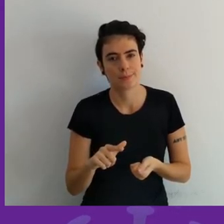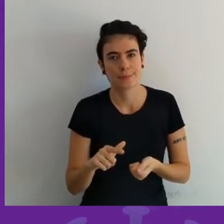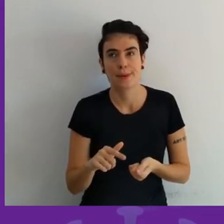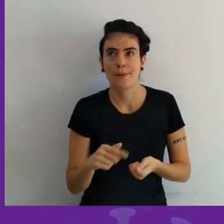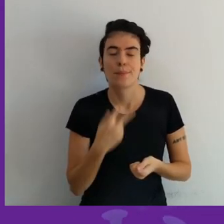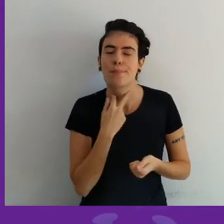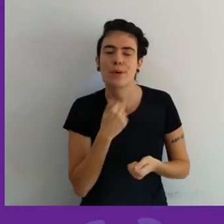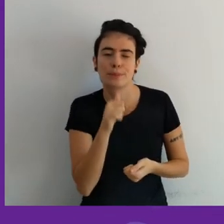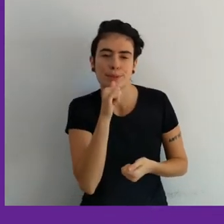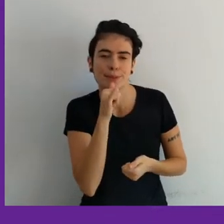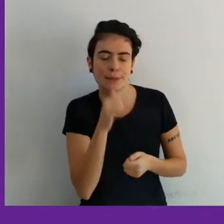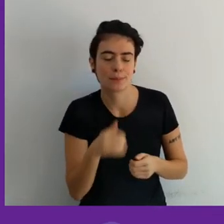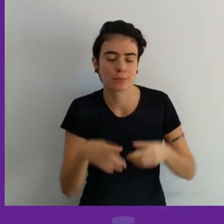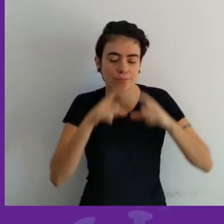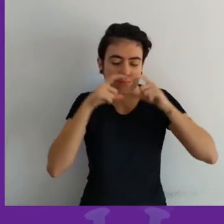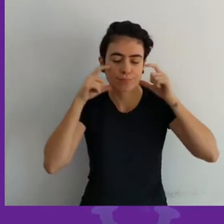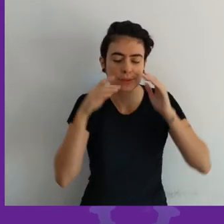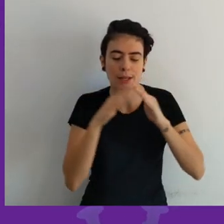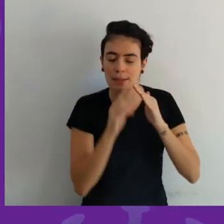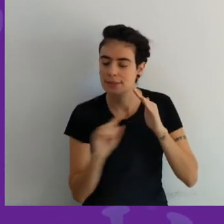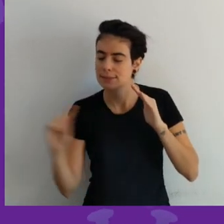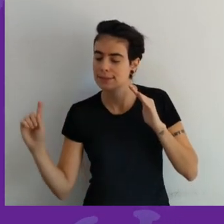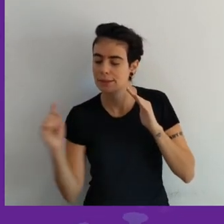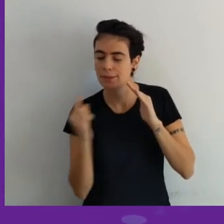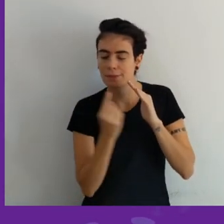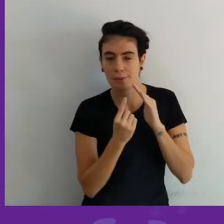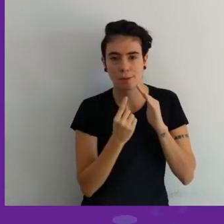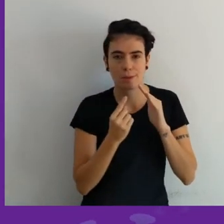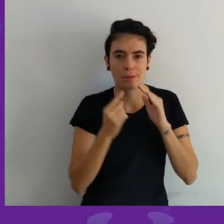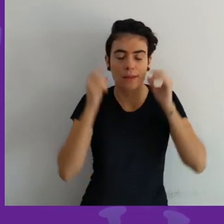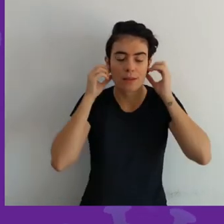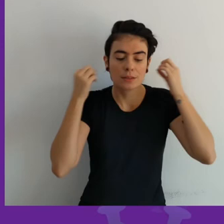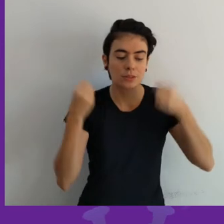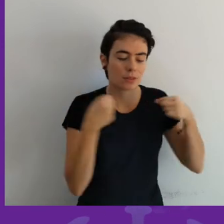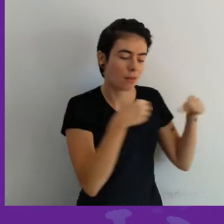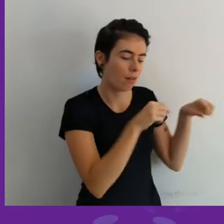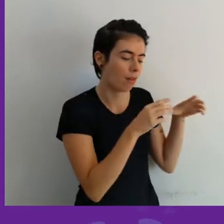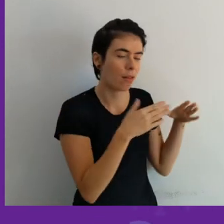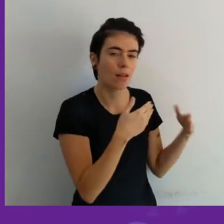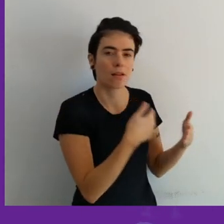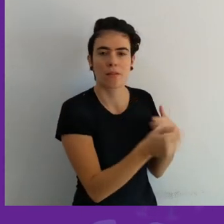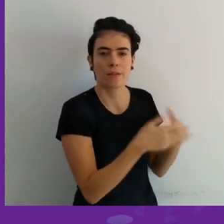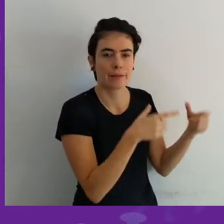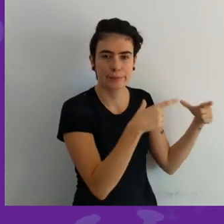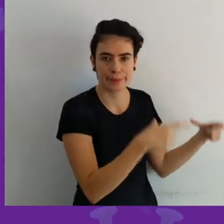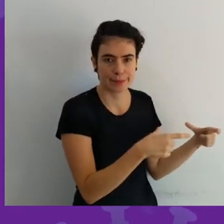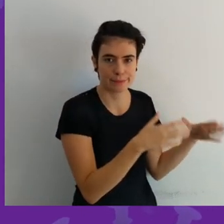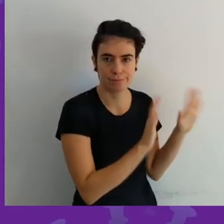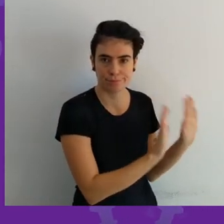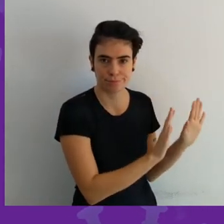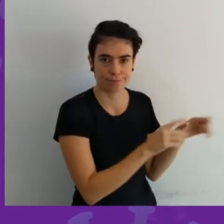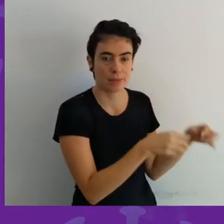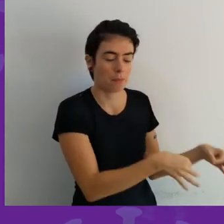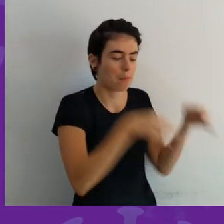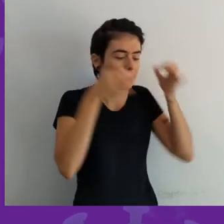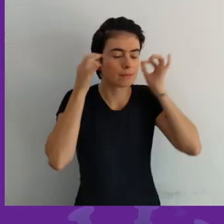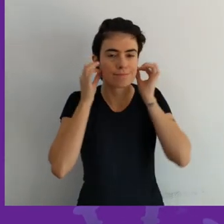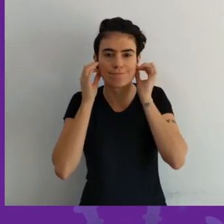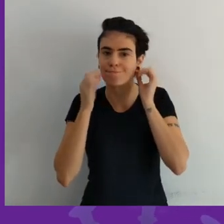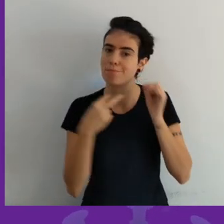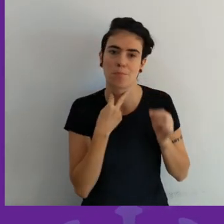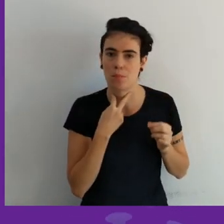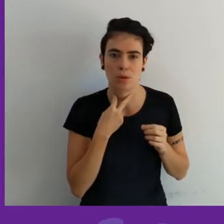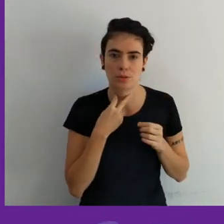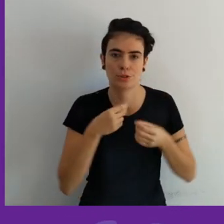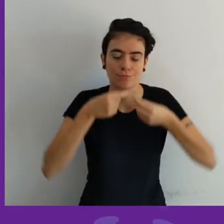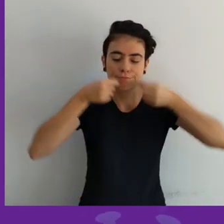rosto tem que fazer isso então eu não posso por exemplo voltar da rua tirei a máscara e deixo ela guardada em algum canto para depois